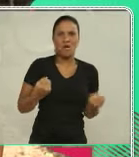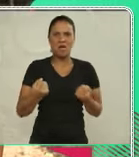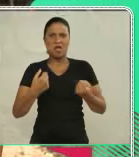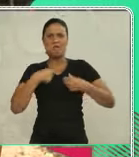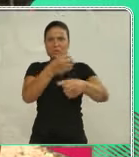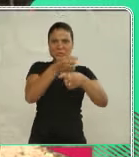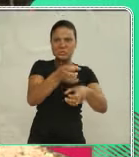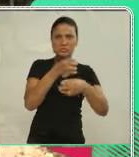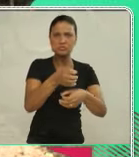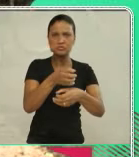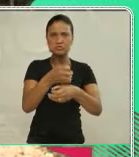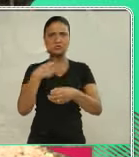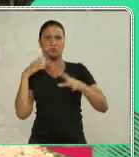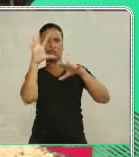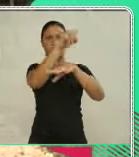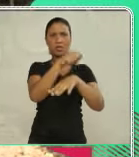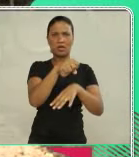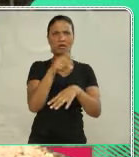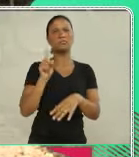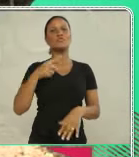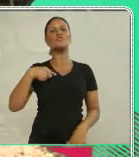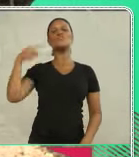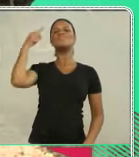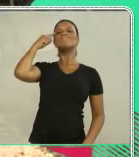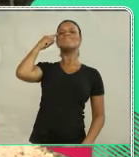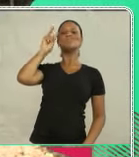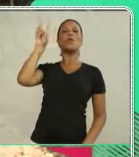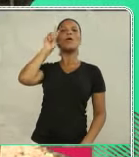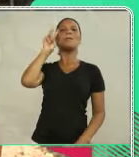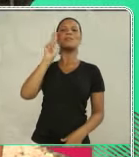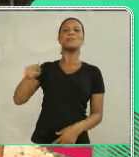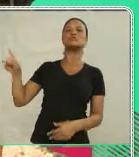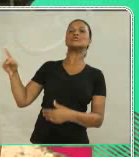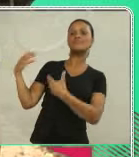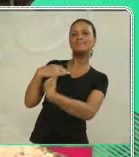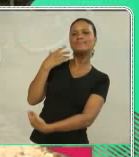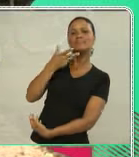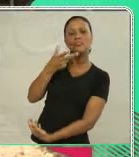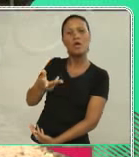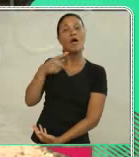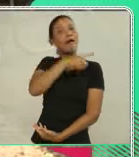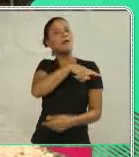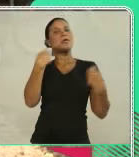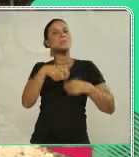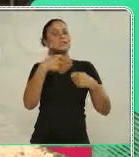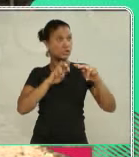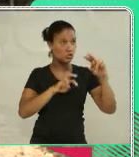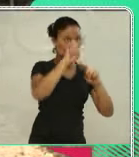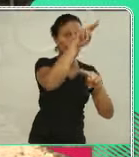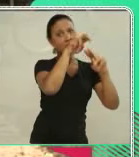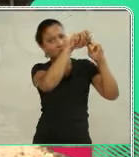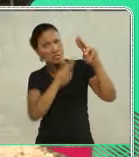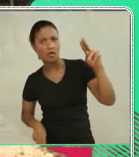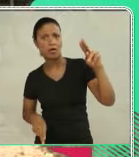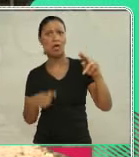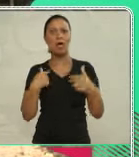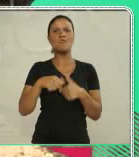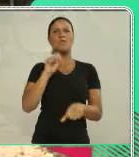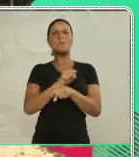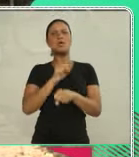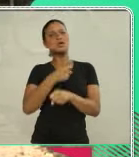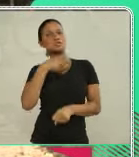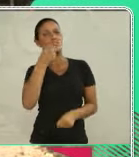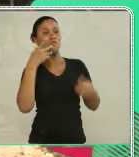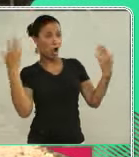Não. Eu fiquei parada e lembrei o que a professora falava. Se ele fez, ele desfaz. Eu fiquei parada lá e falei assim,